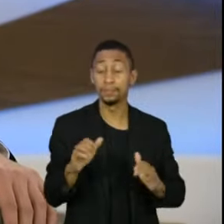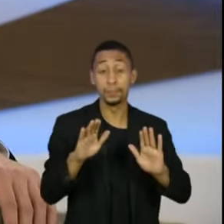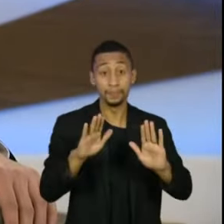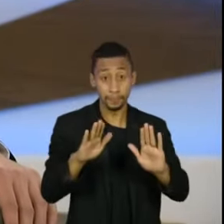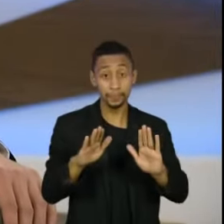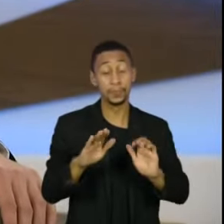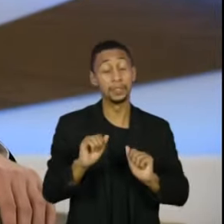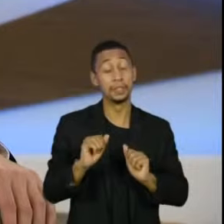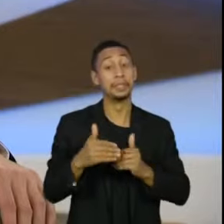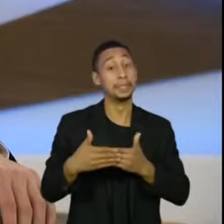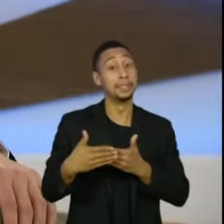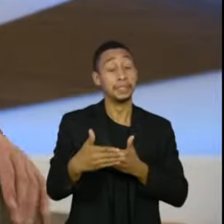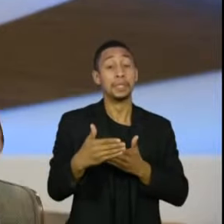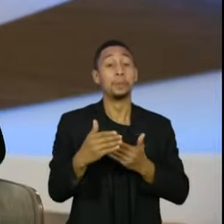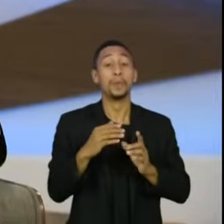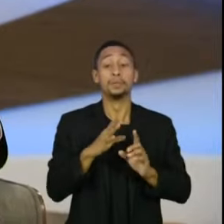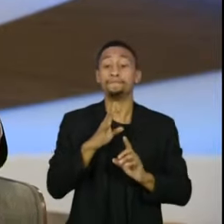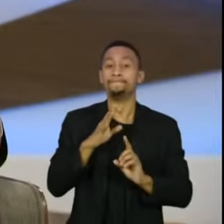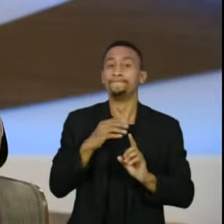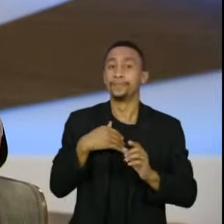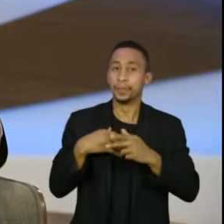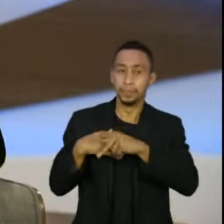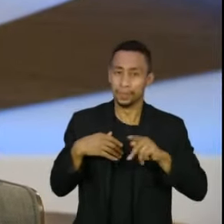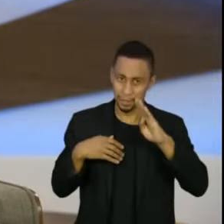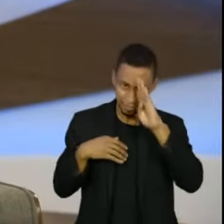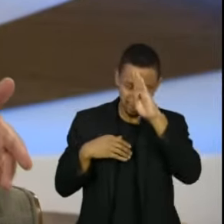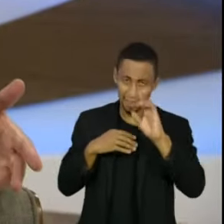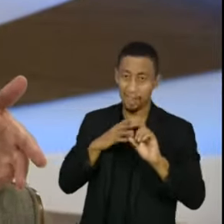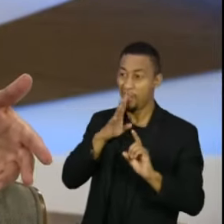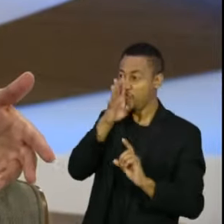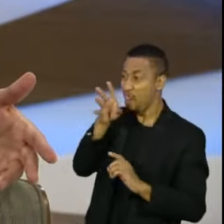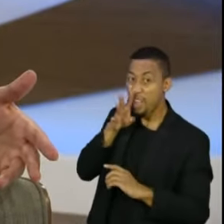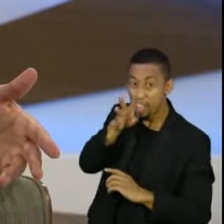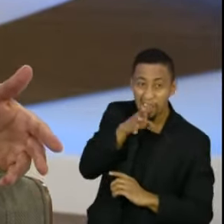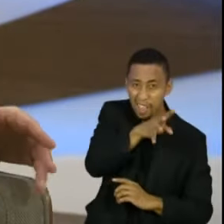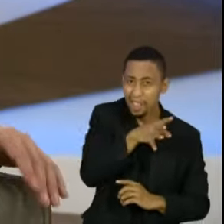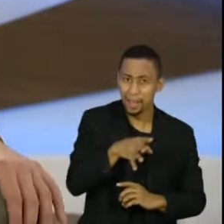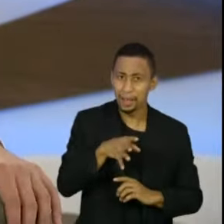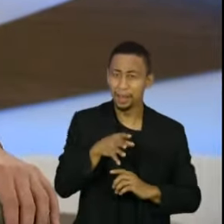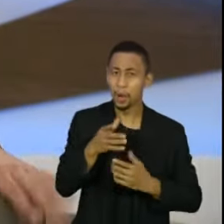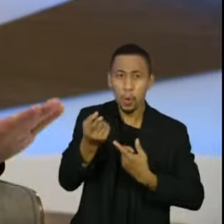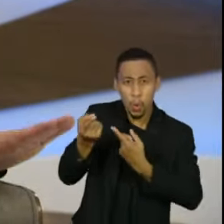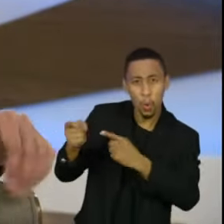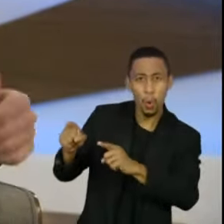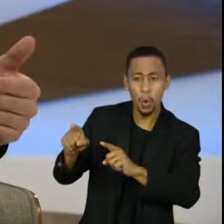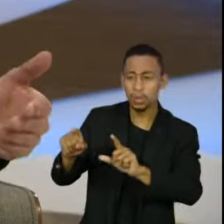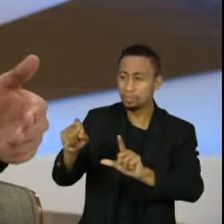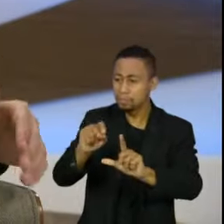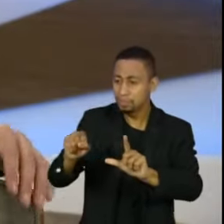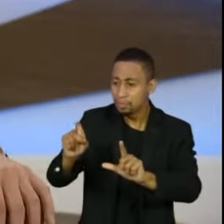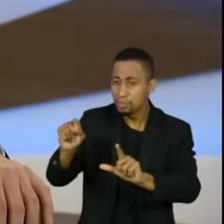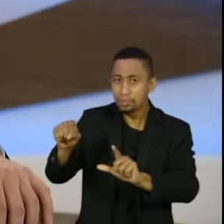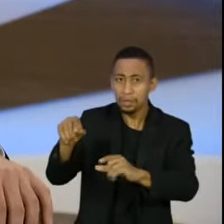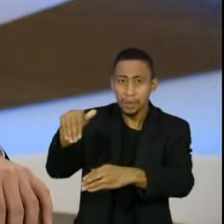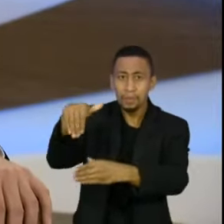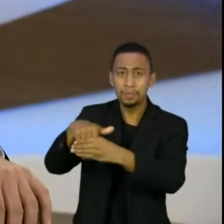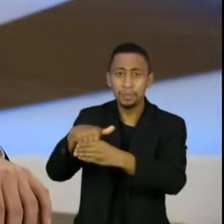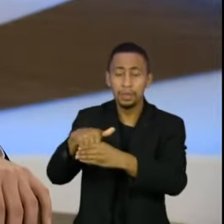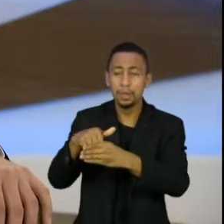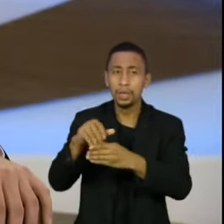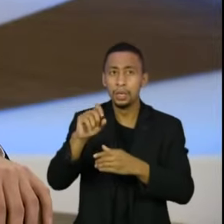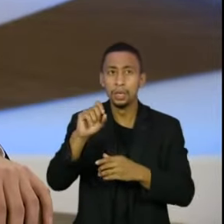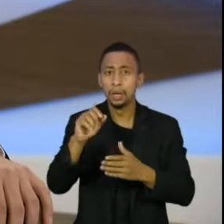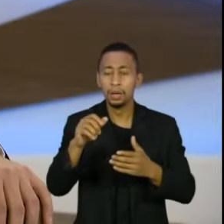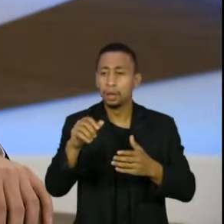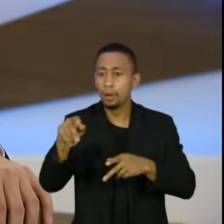há ideias e surgem ideias no próprio Parlamento e por parte do próprio Presidente da República, colocando dúvidas sobre